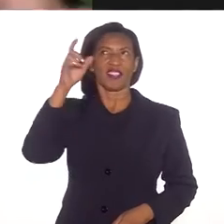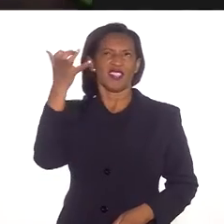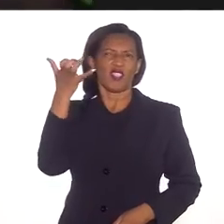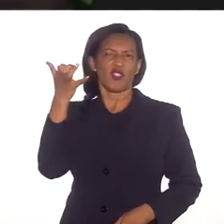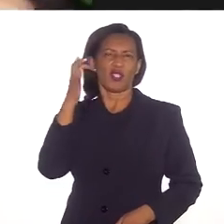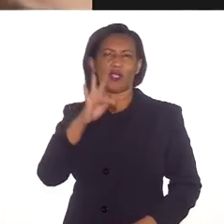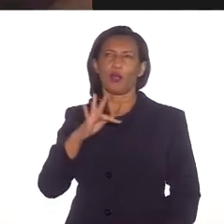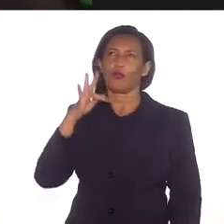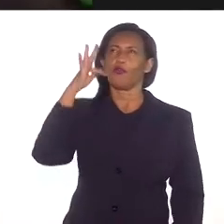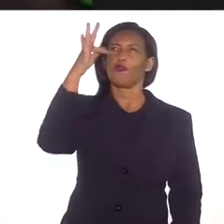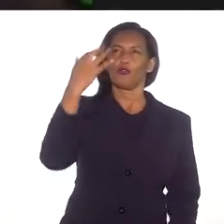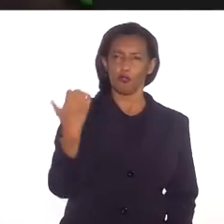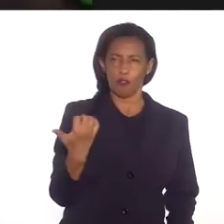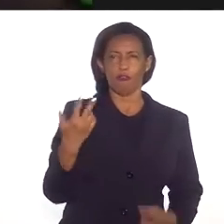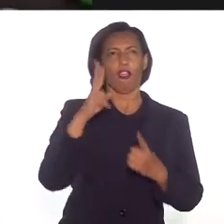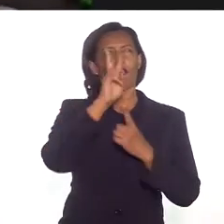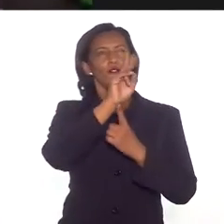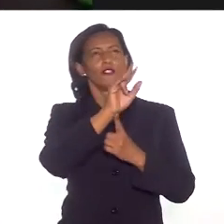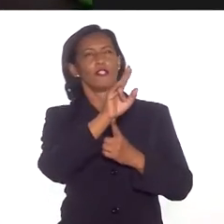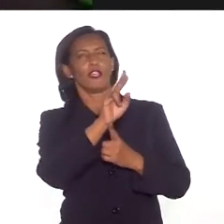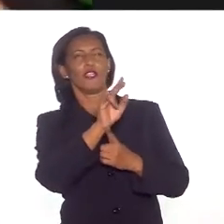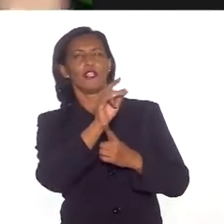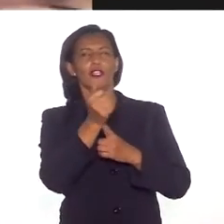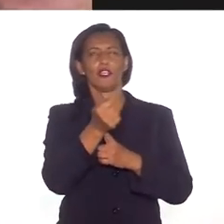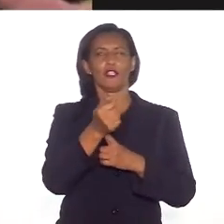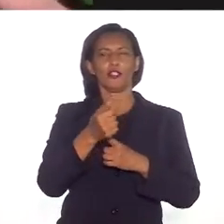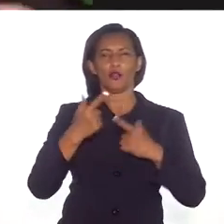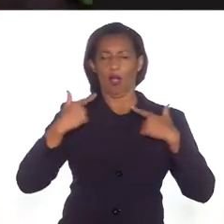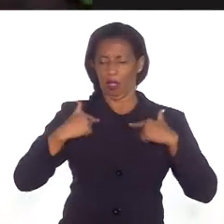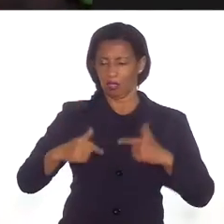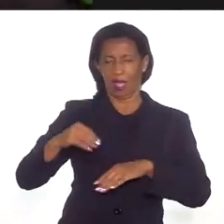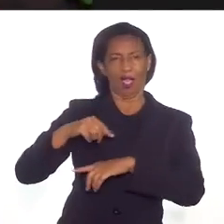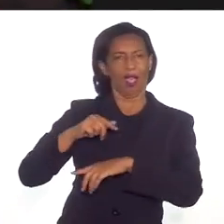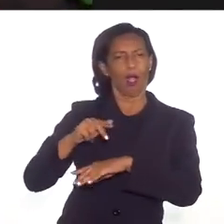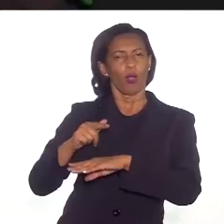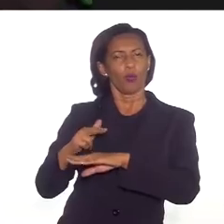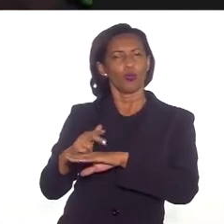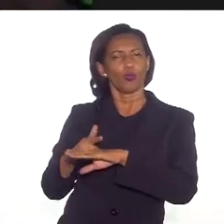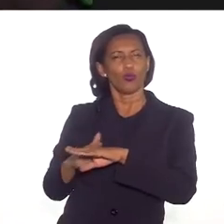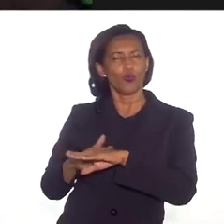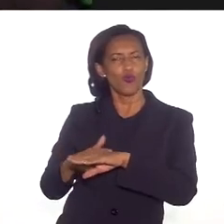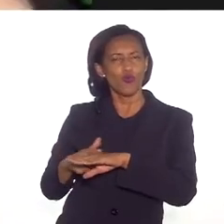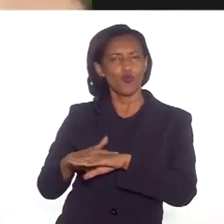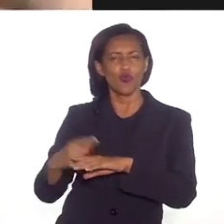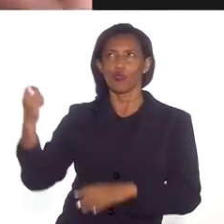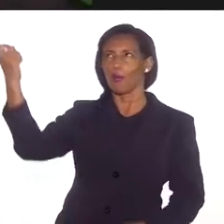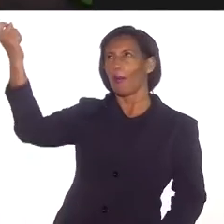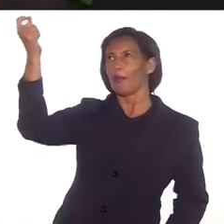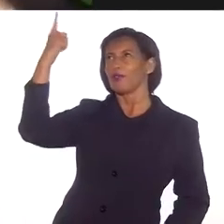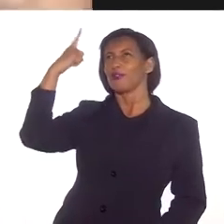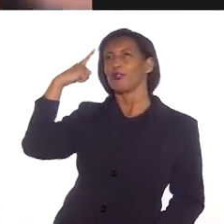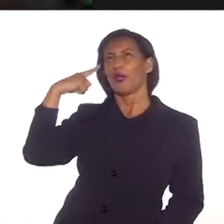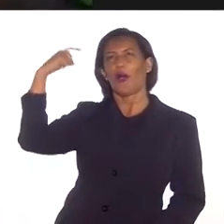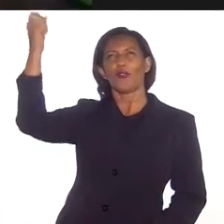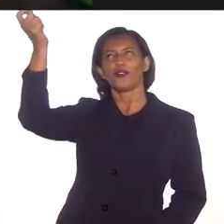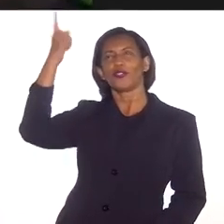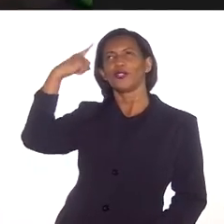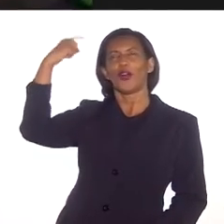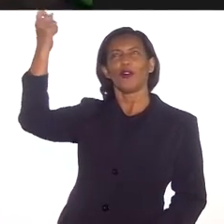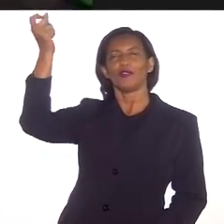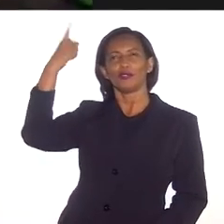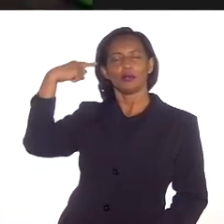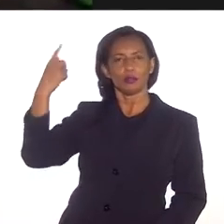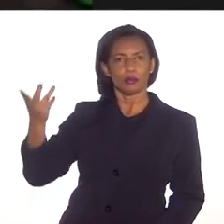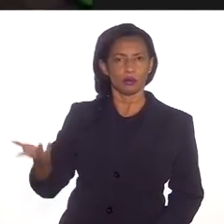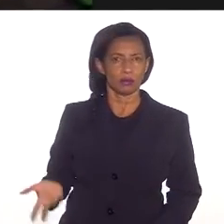pelado no meio da taba, num eterno domingo, feito bicho proguiça, tomar pano de sol, pano de sol, pano de